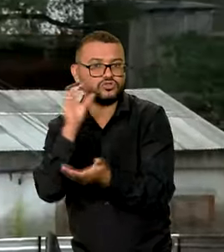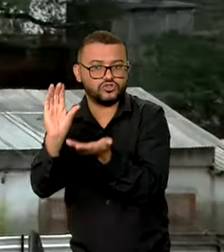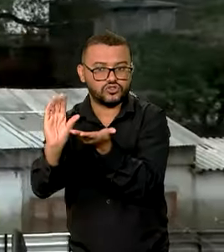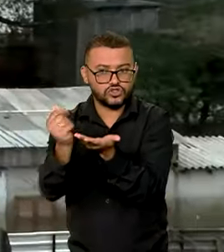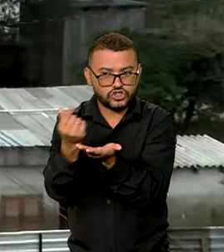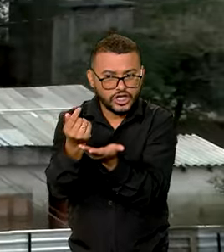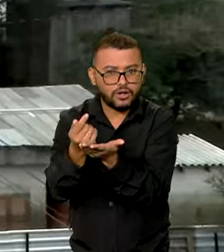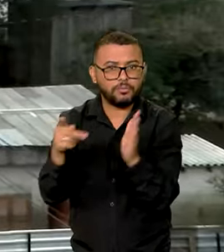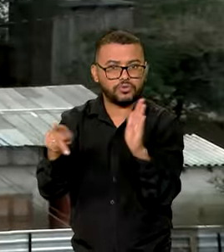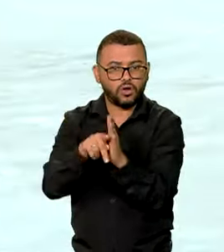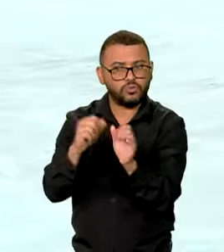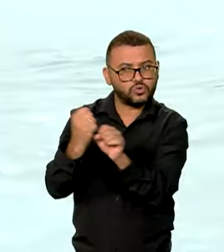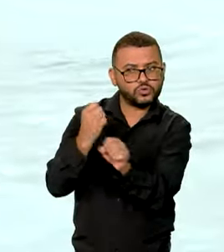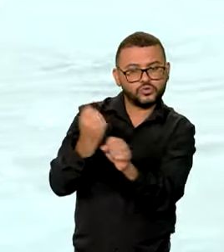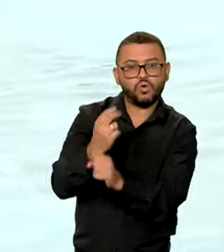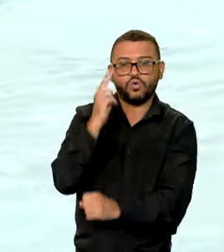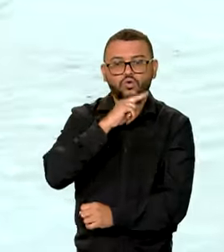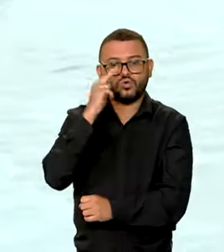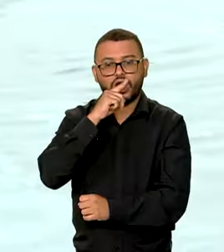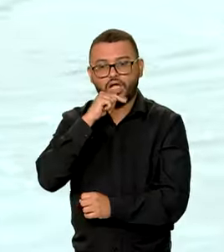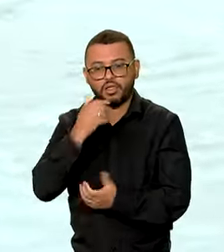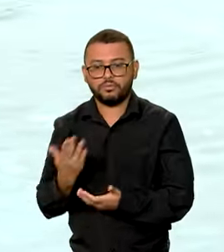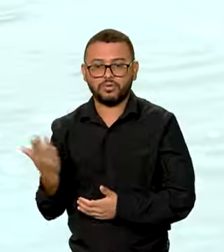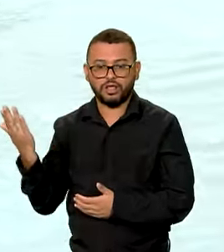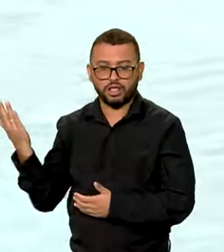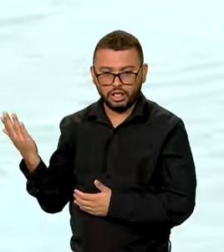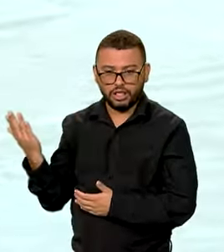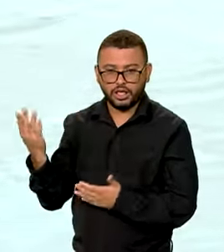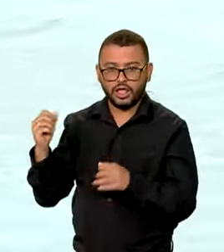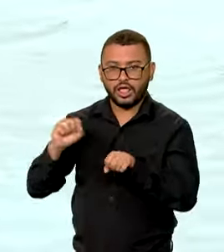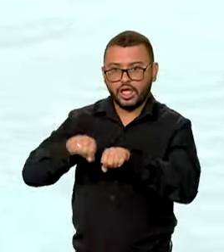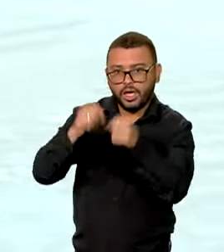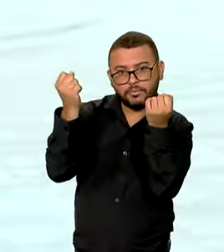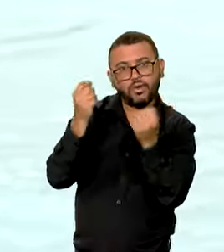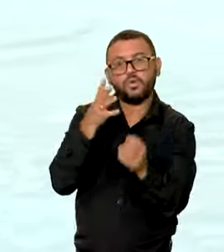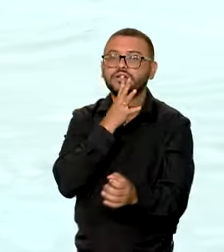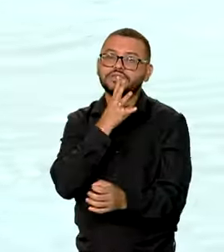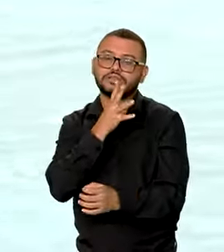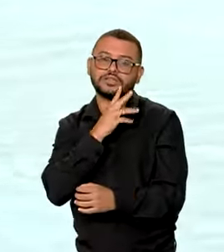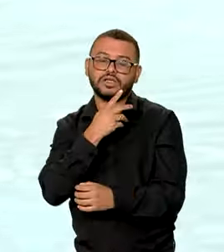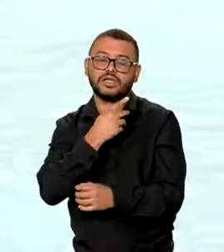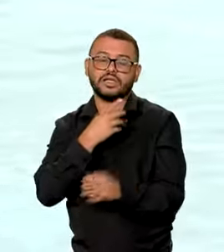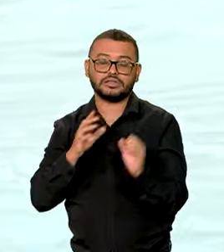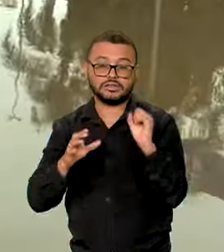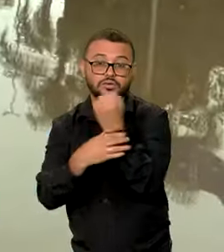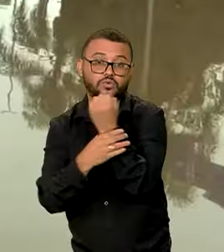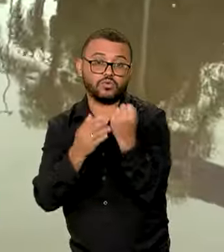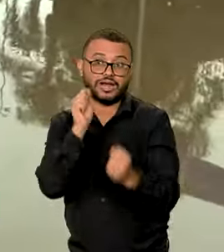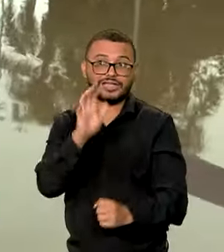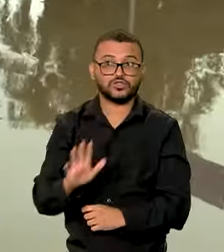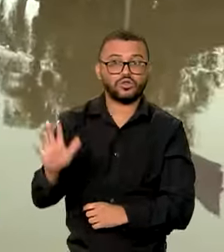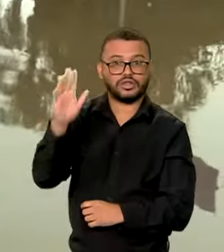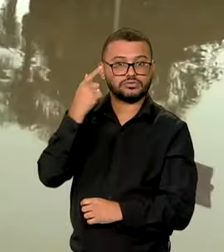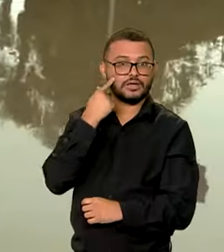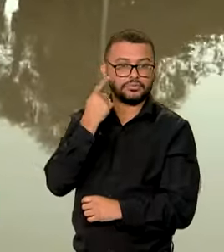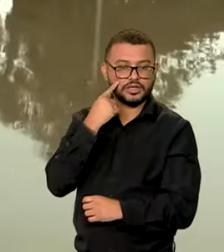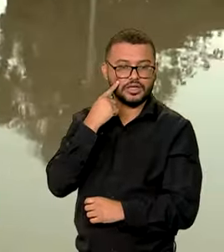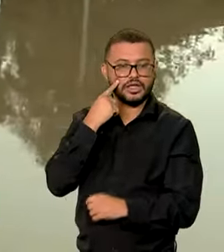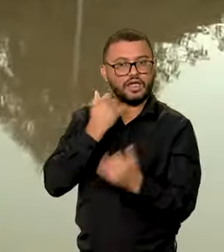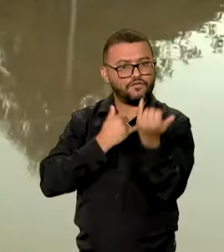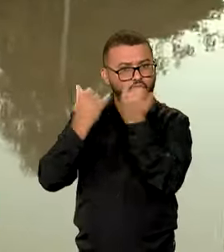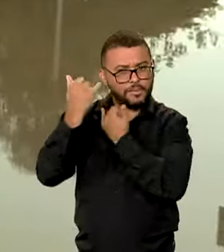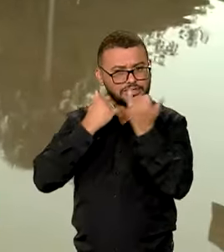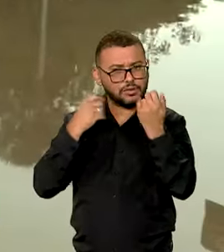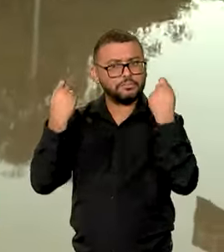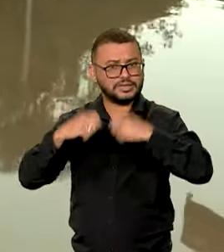por terem os estados de emergência ou calamidade pública reconhecidos pela Defesa Civil Nacional. O envio das informações